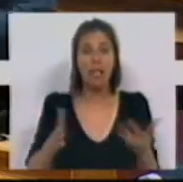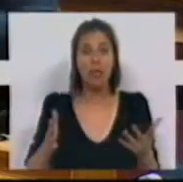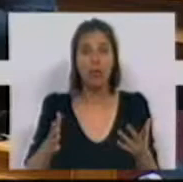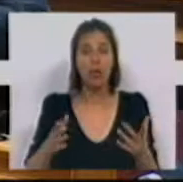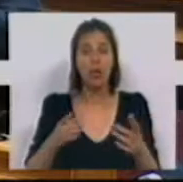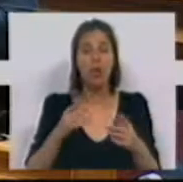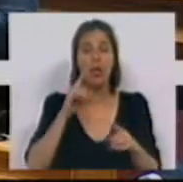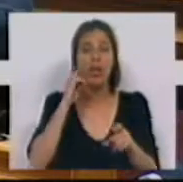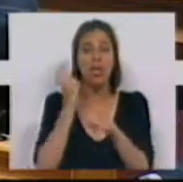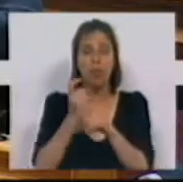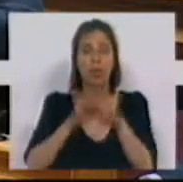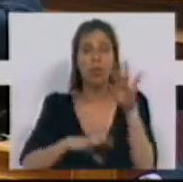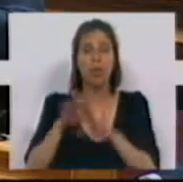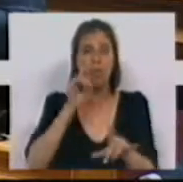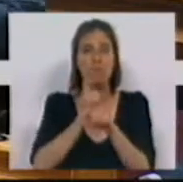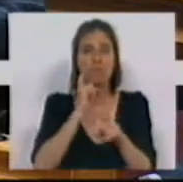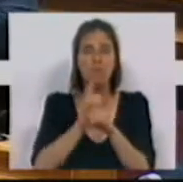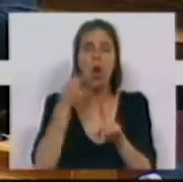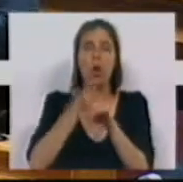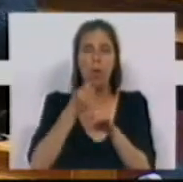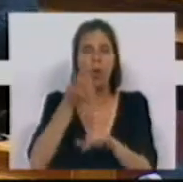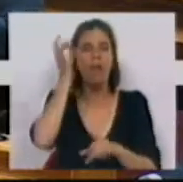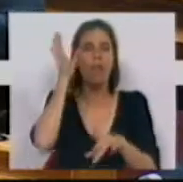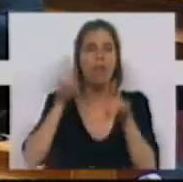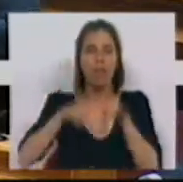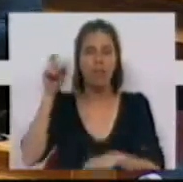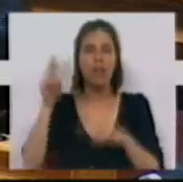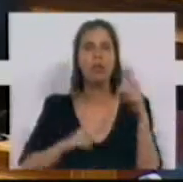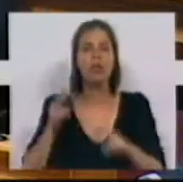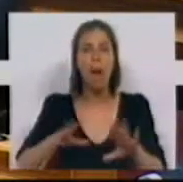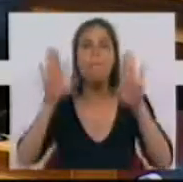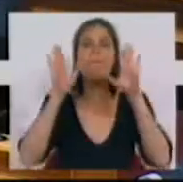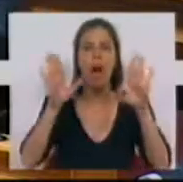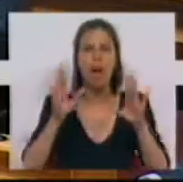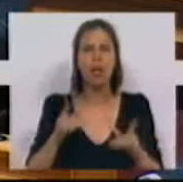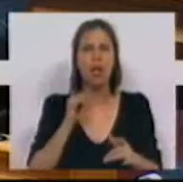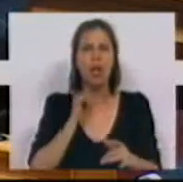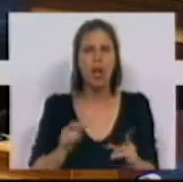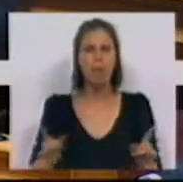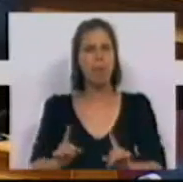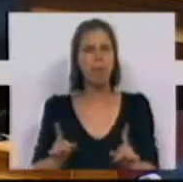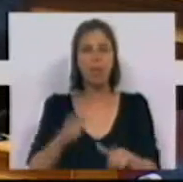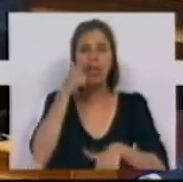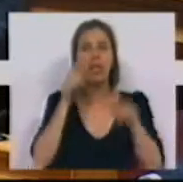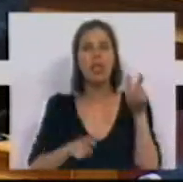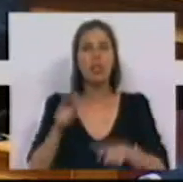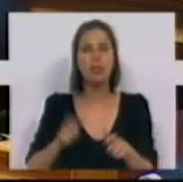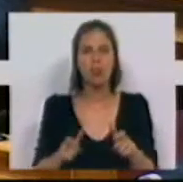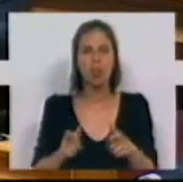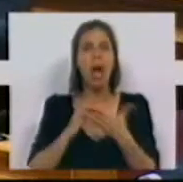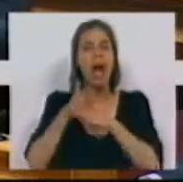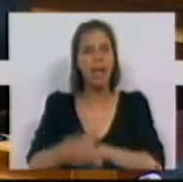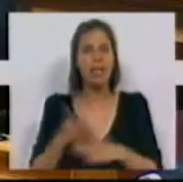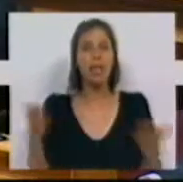força com as inspeções que fazem, e muito bem, para combater a fraude e a evasão fiscal, mas não permitir que os contribuintes